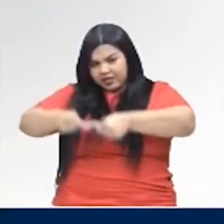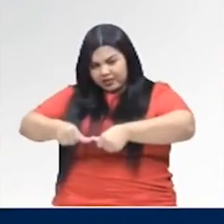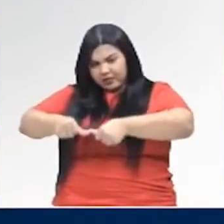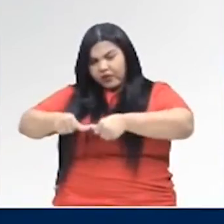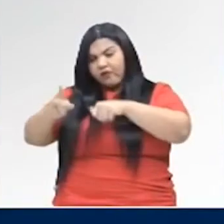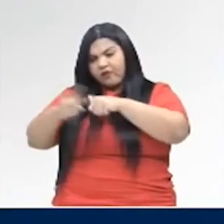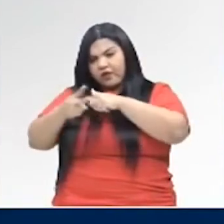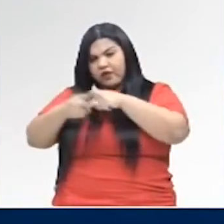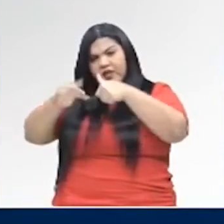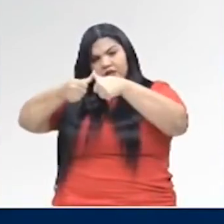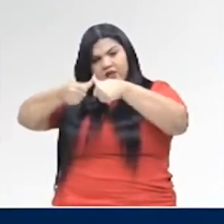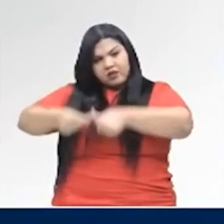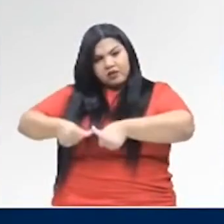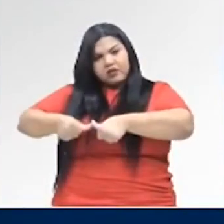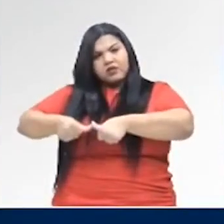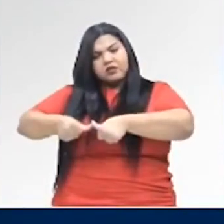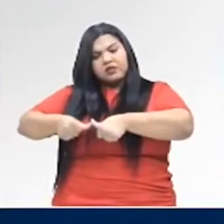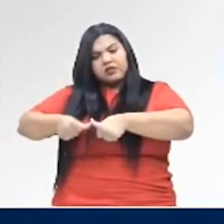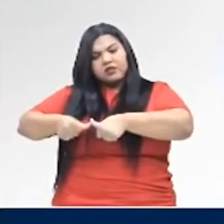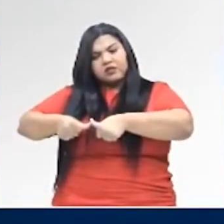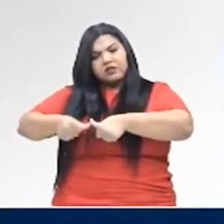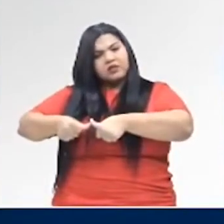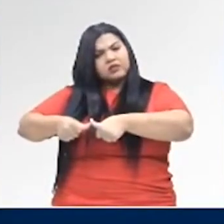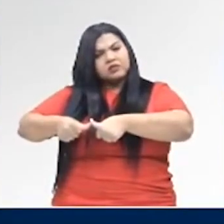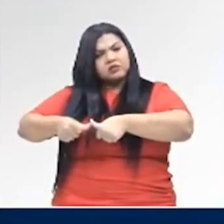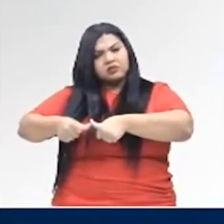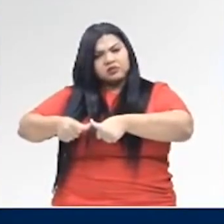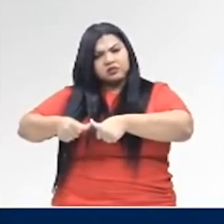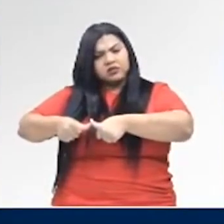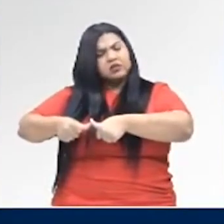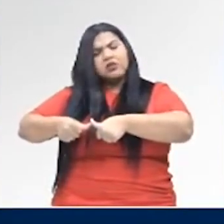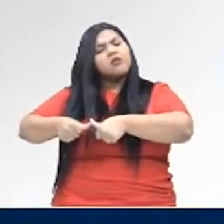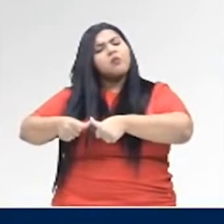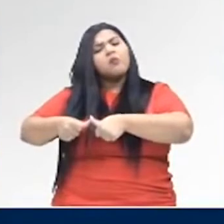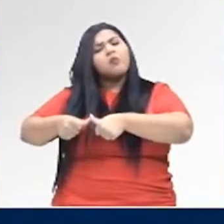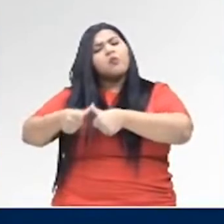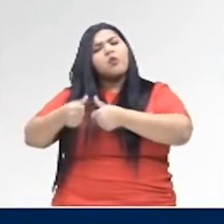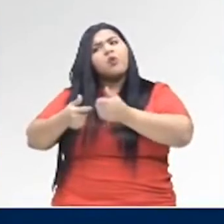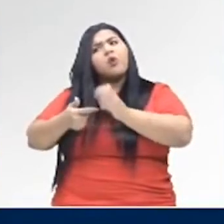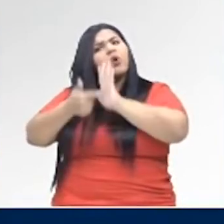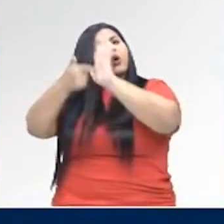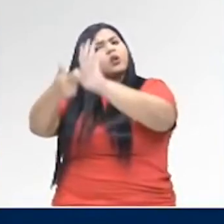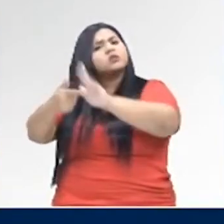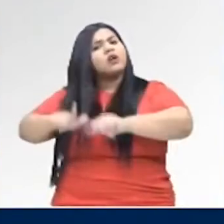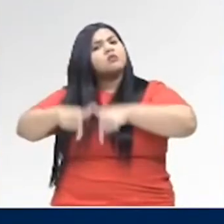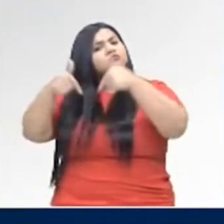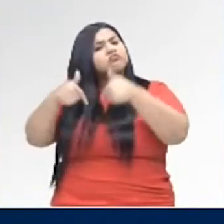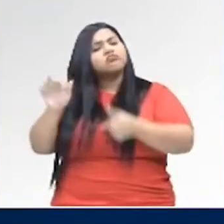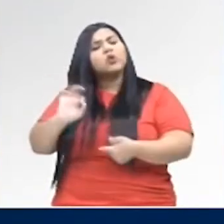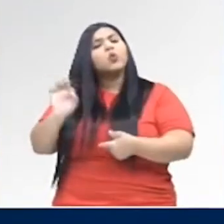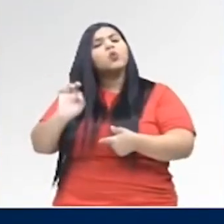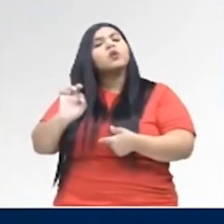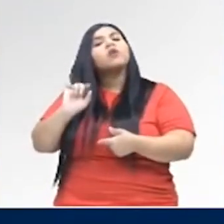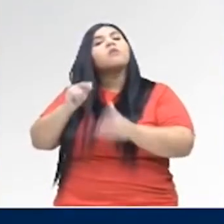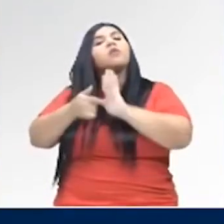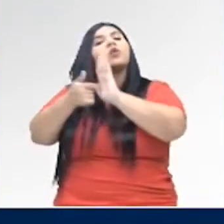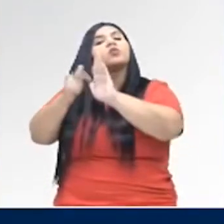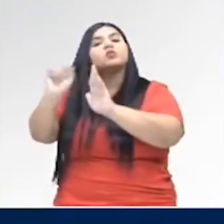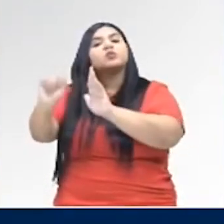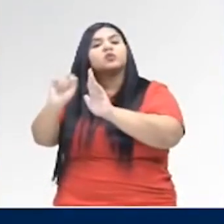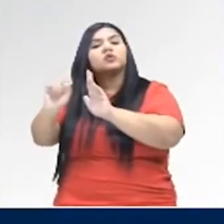é o verbo, o verbo estar, ele já não está expressando uma ação. O que é ele expressa? Ele